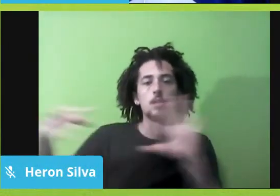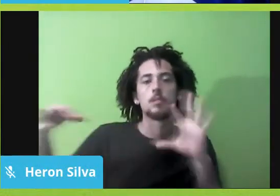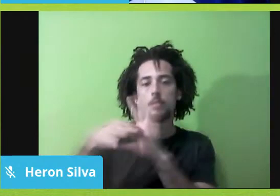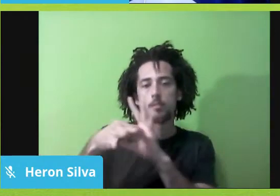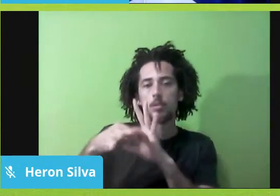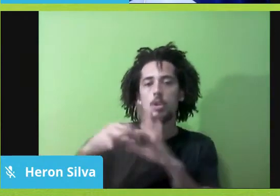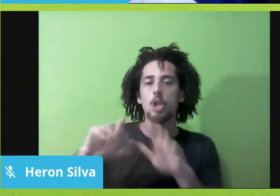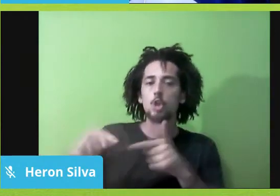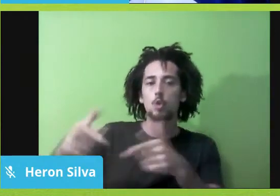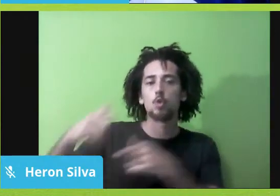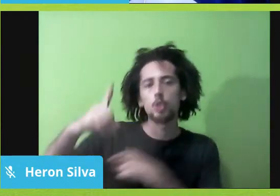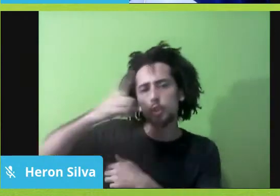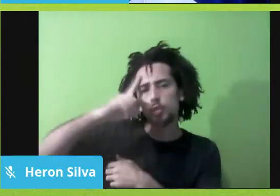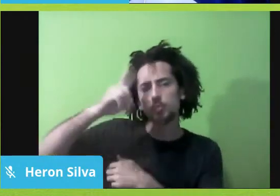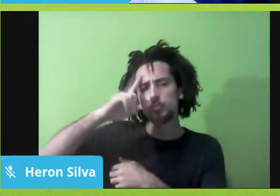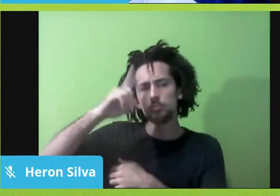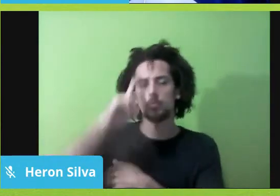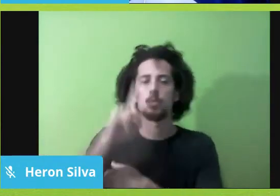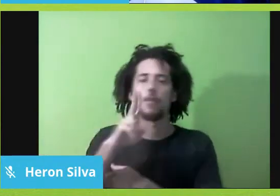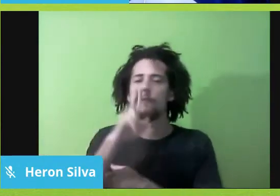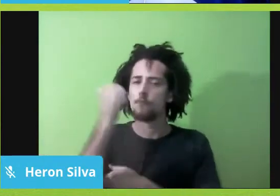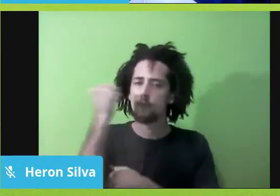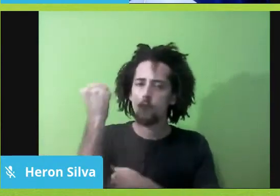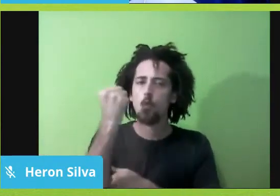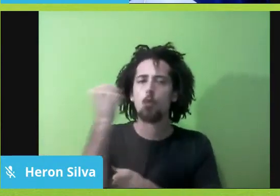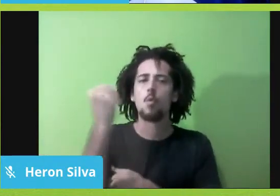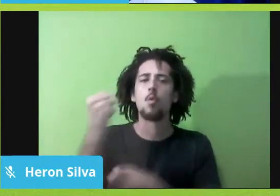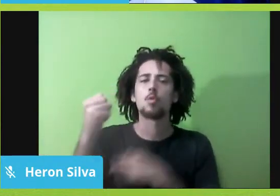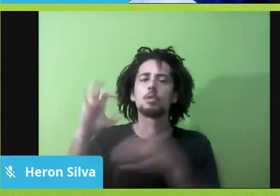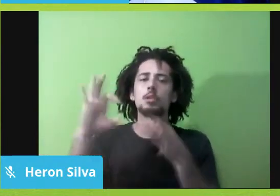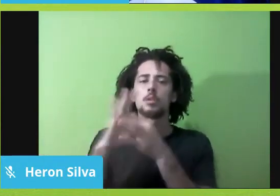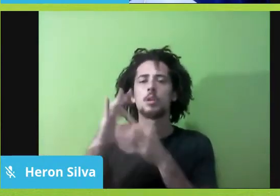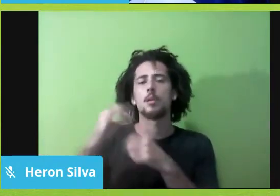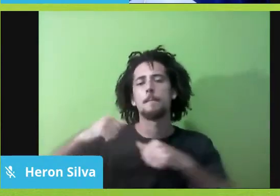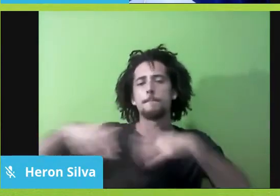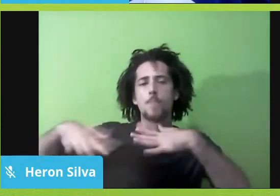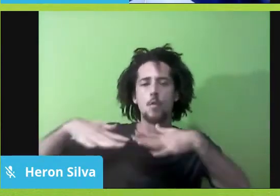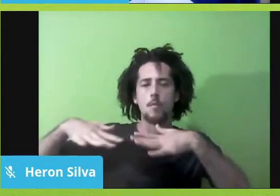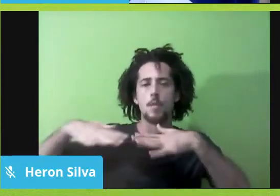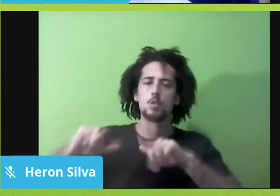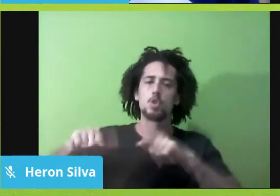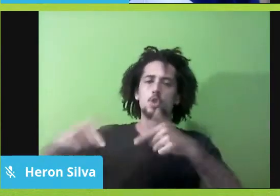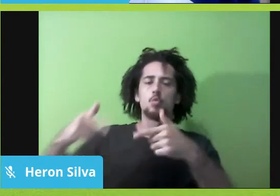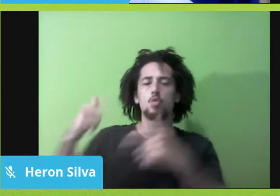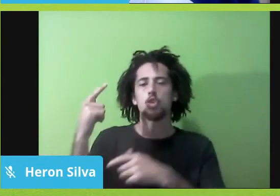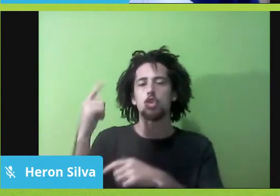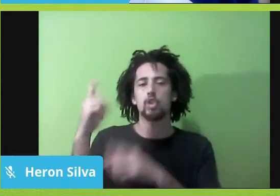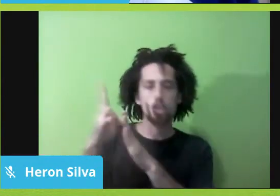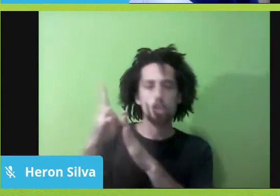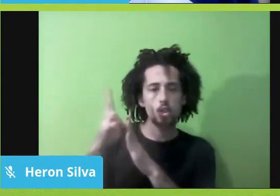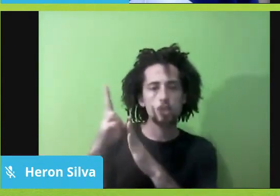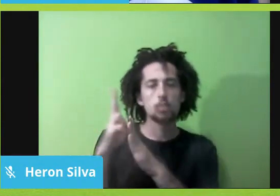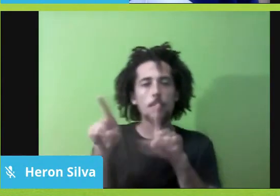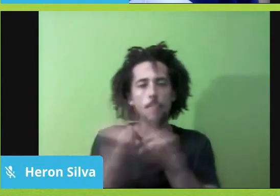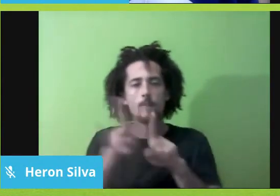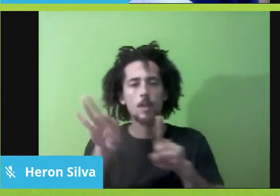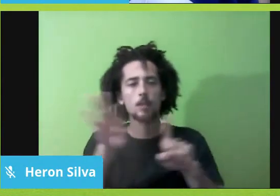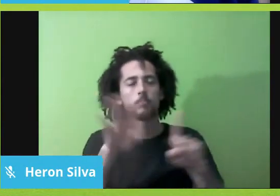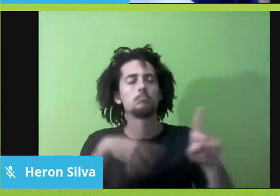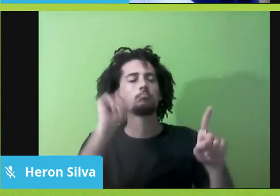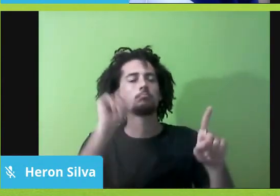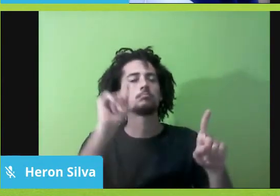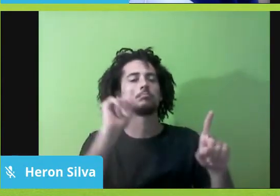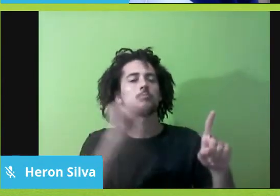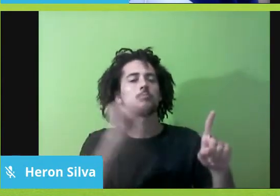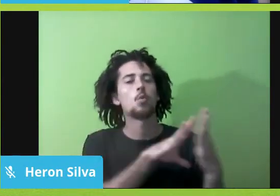ela vem muito forte do movimento indígena, mas ela vai inspirar outras, outros formatos de educação, como é, por